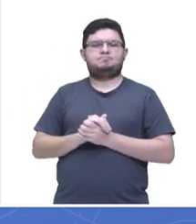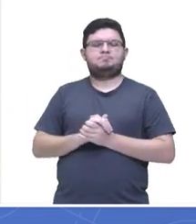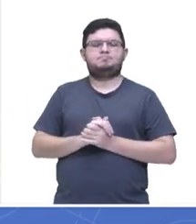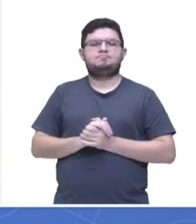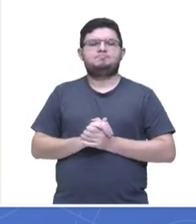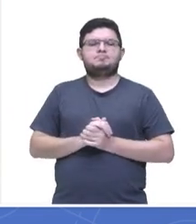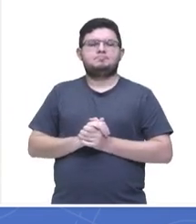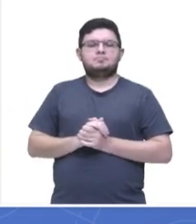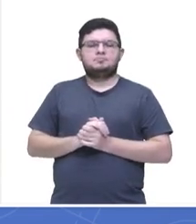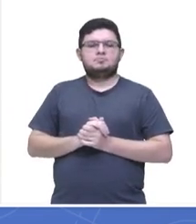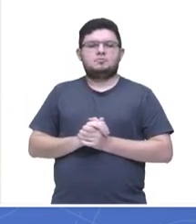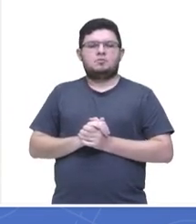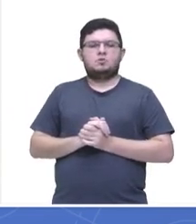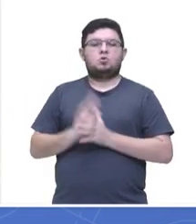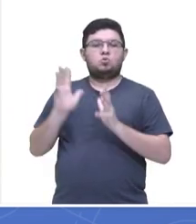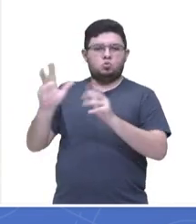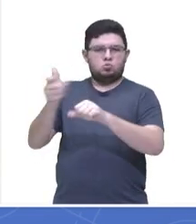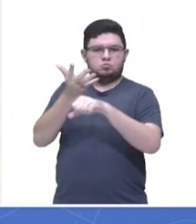matérias, certo?